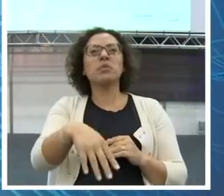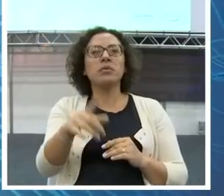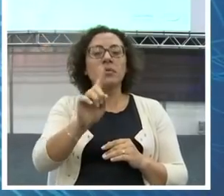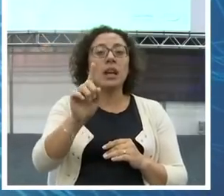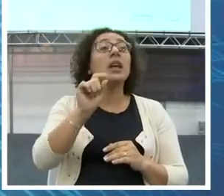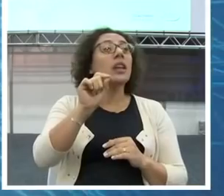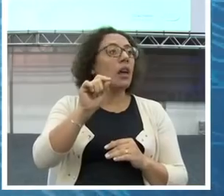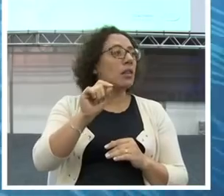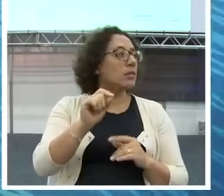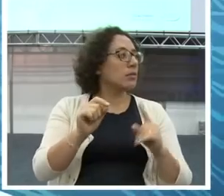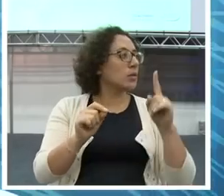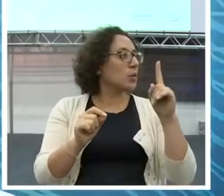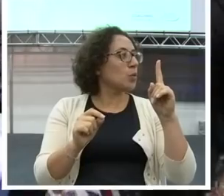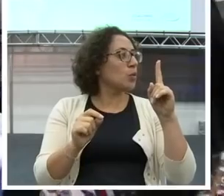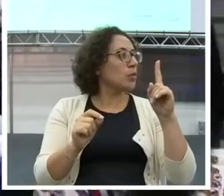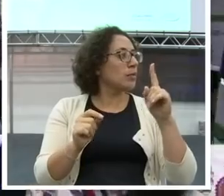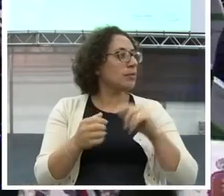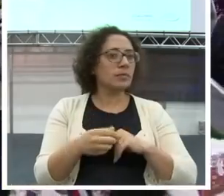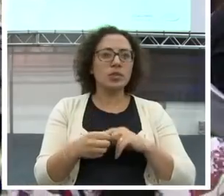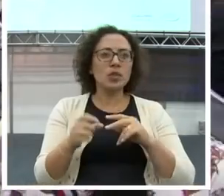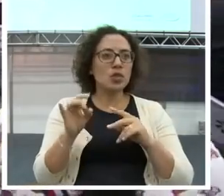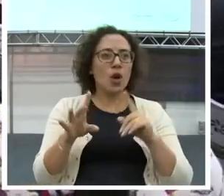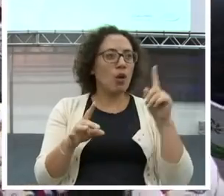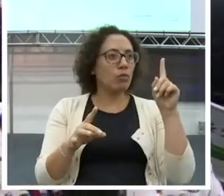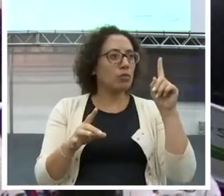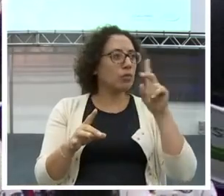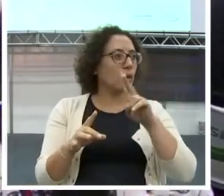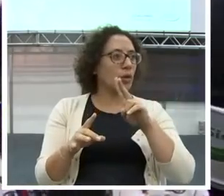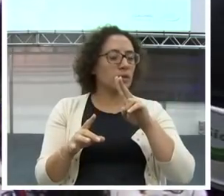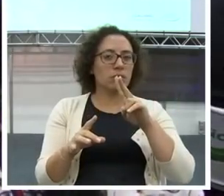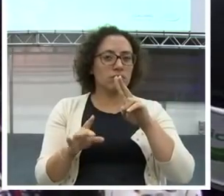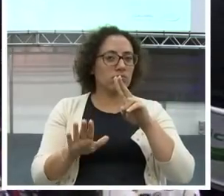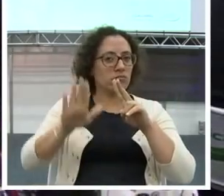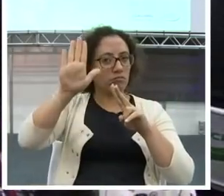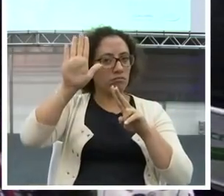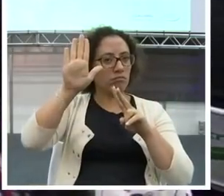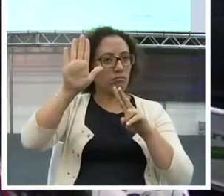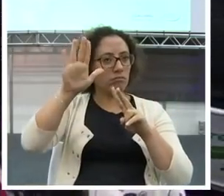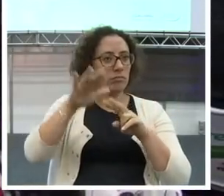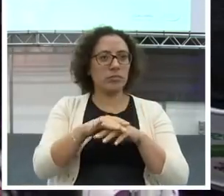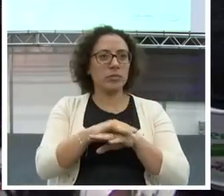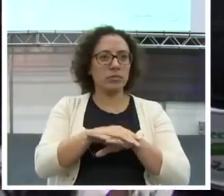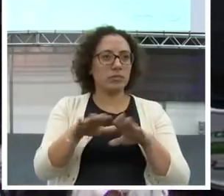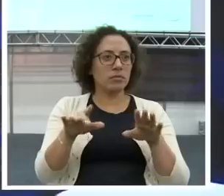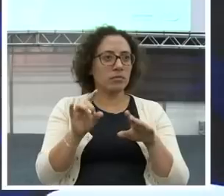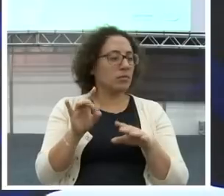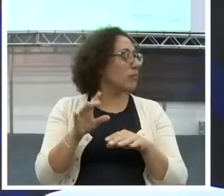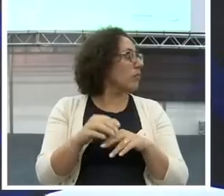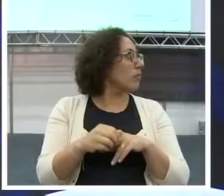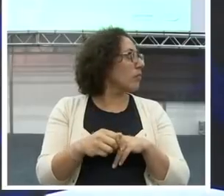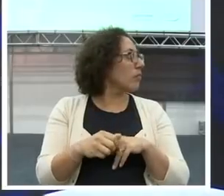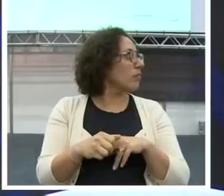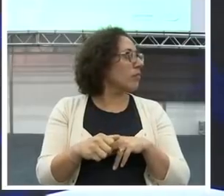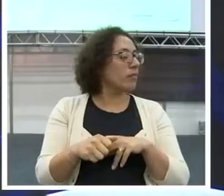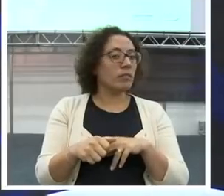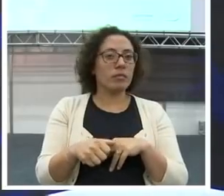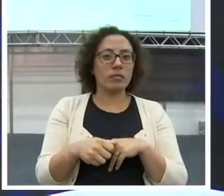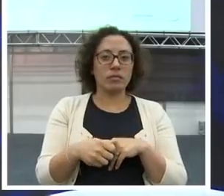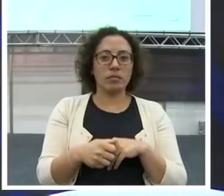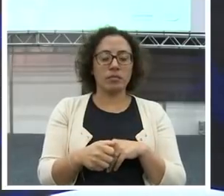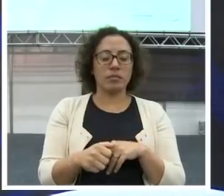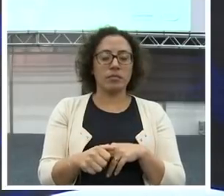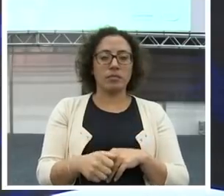Ah, um. Ah, só um. Dois. Olha só, aqui o meu negocinho não está